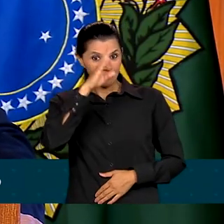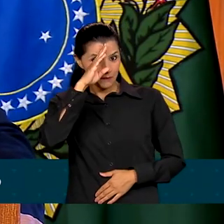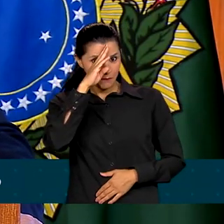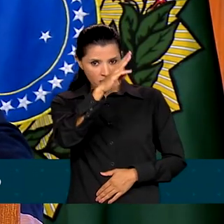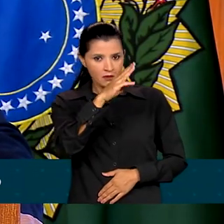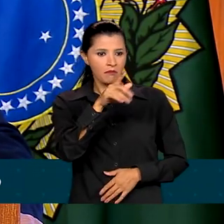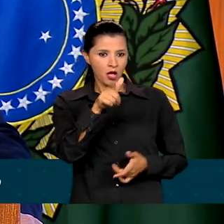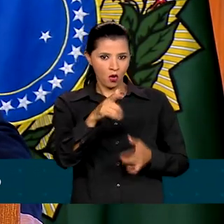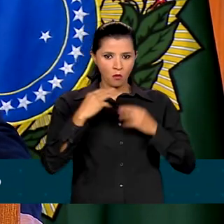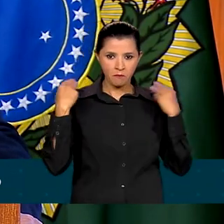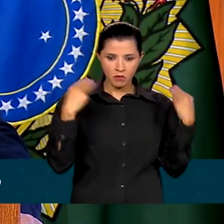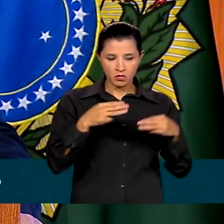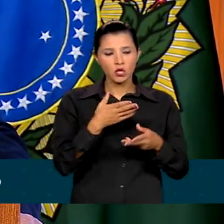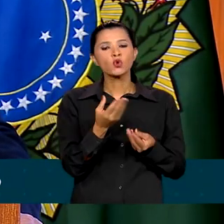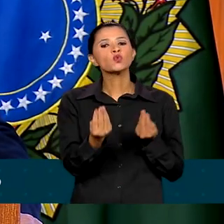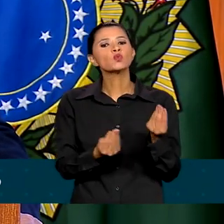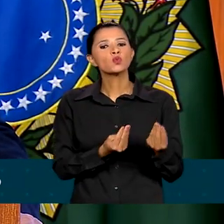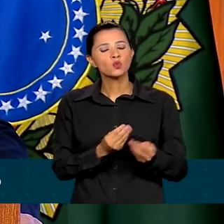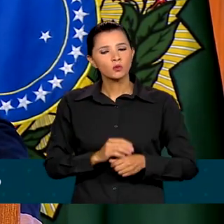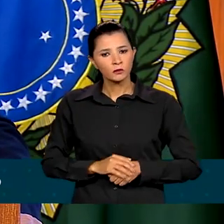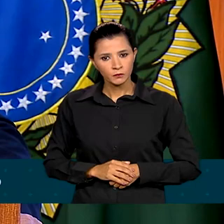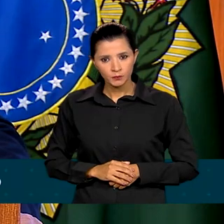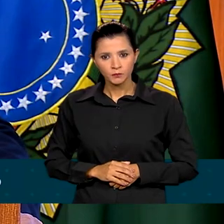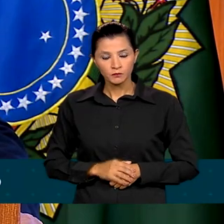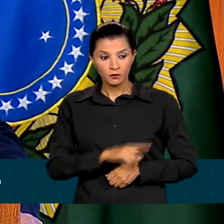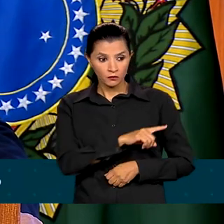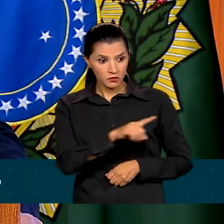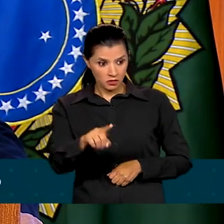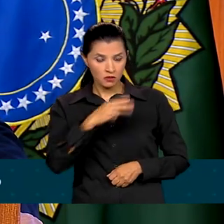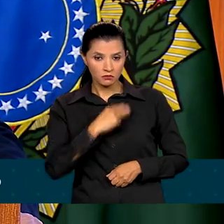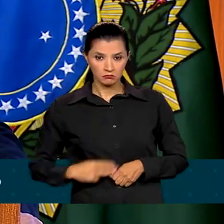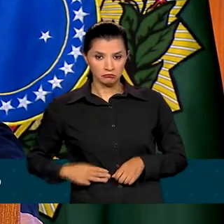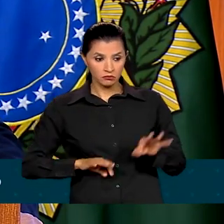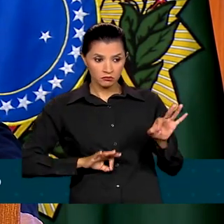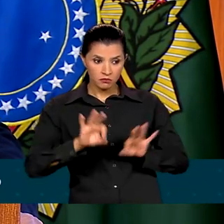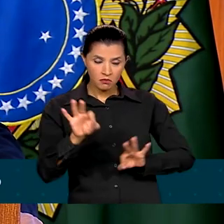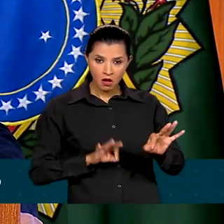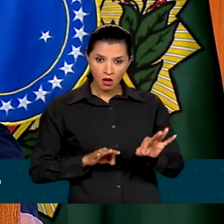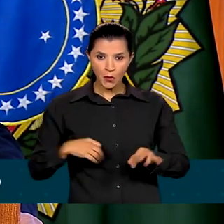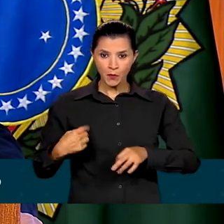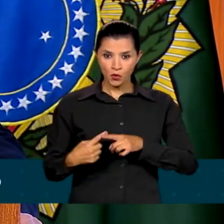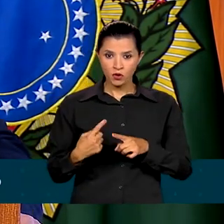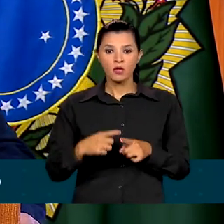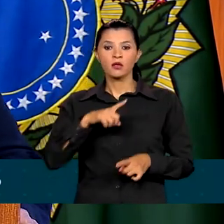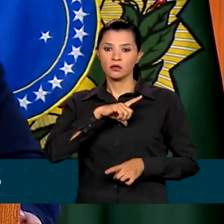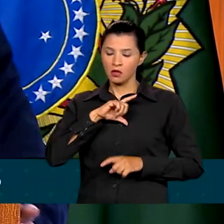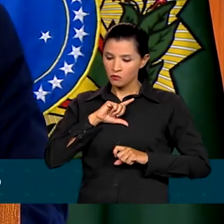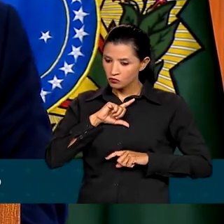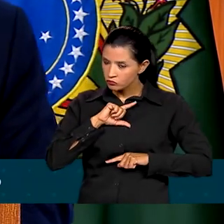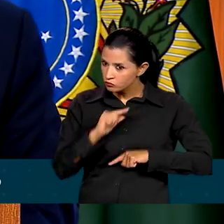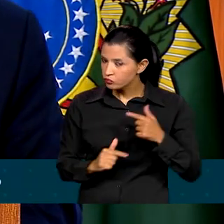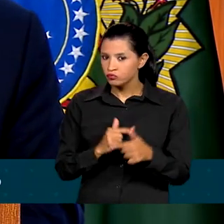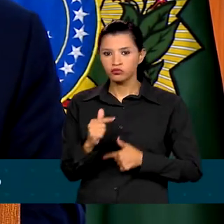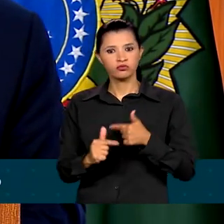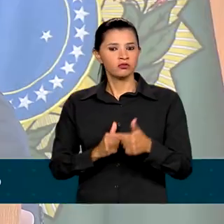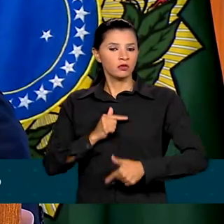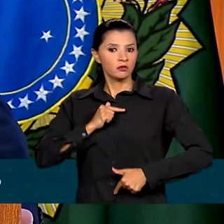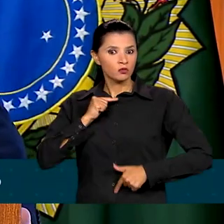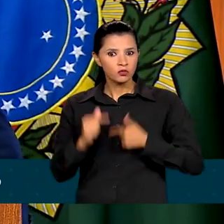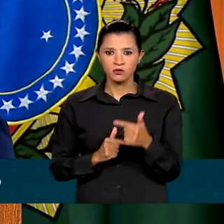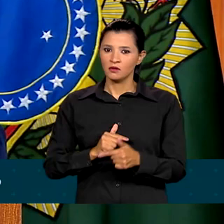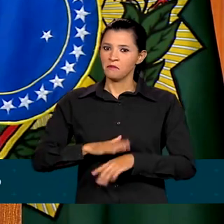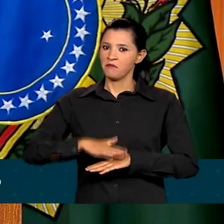que deixo aqui é a seguinte, se preparem, pois temos de trabalhar muito mais.